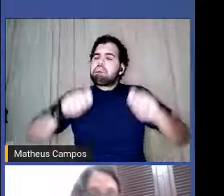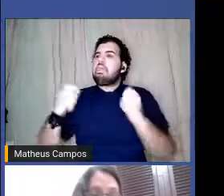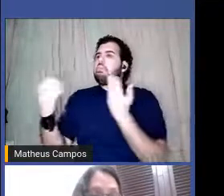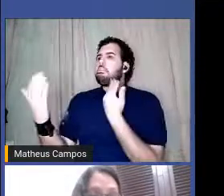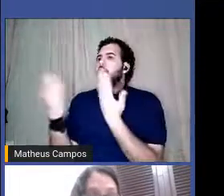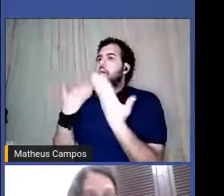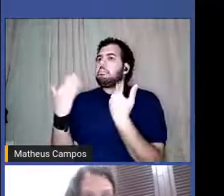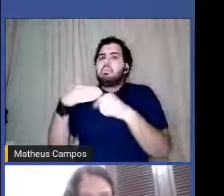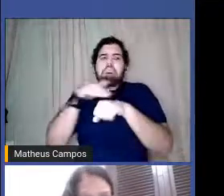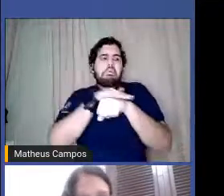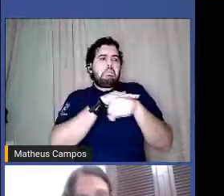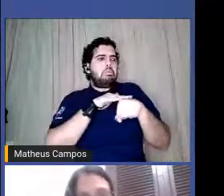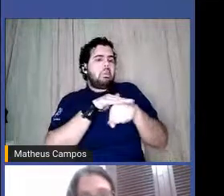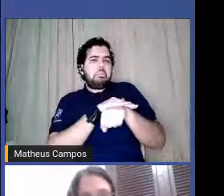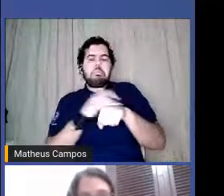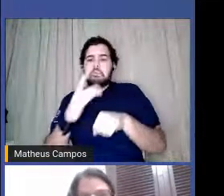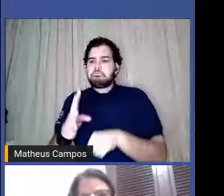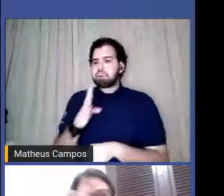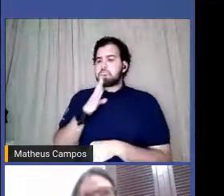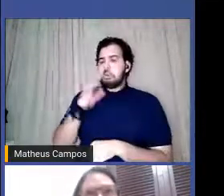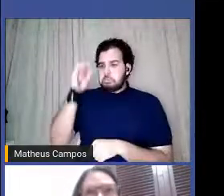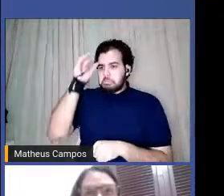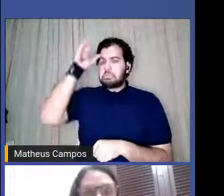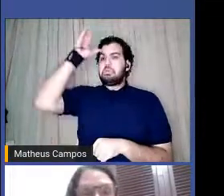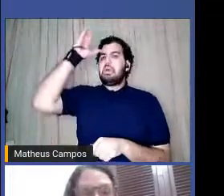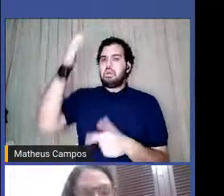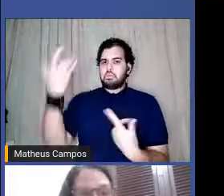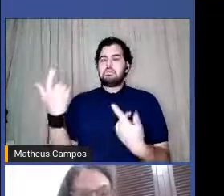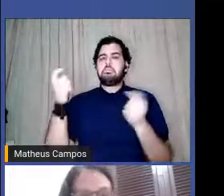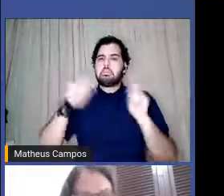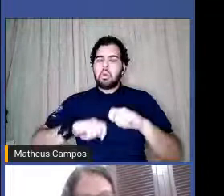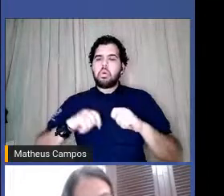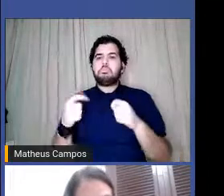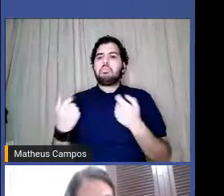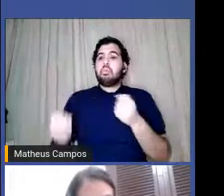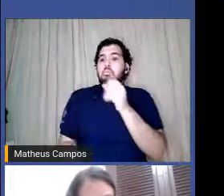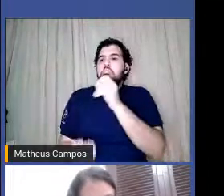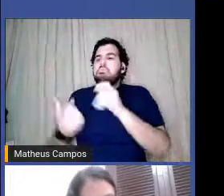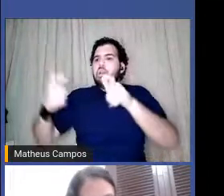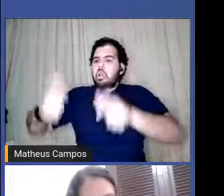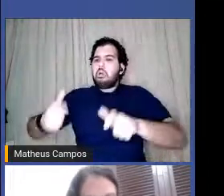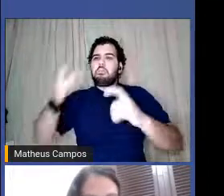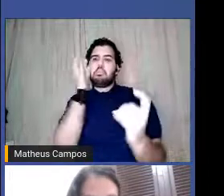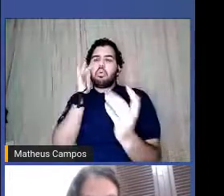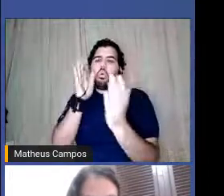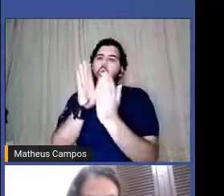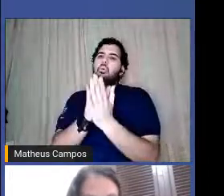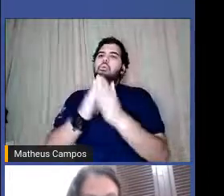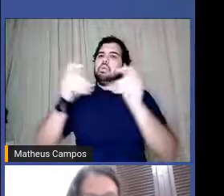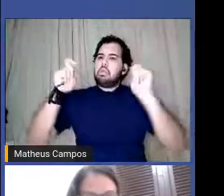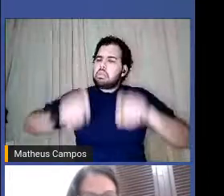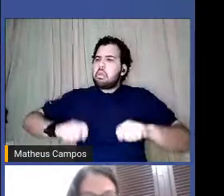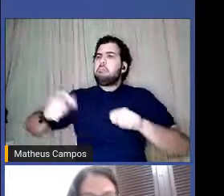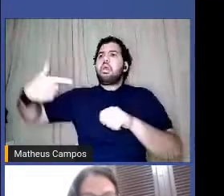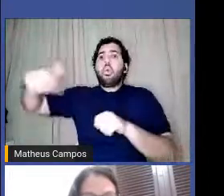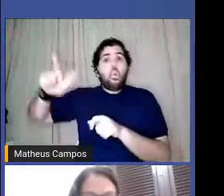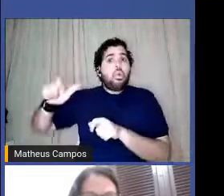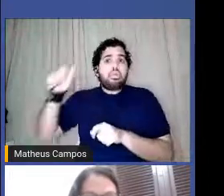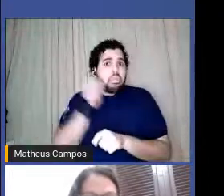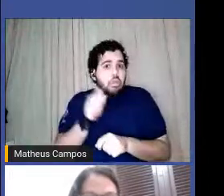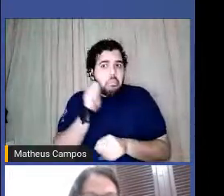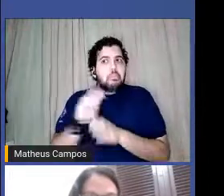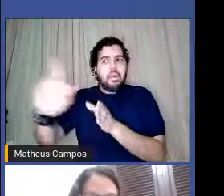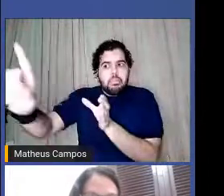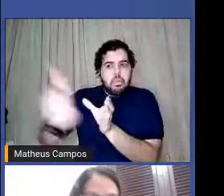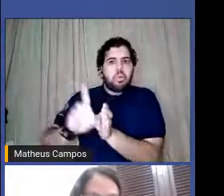que a gente pudesse conhecer, criar espaços presenciais também com outras mulheres. E